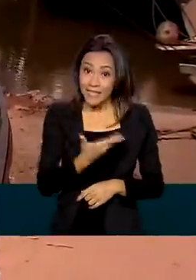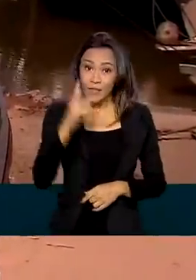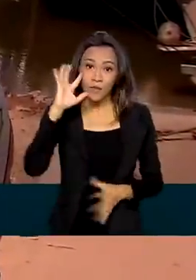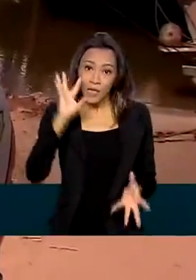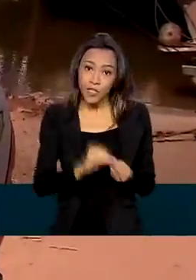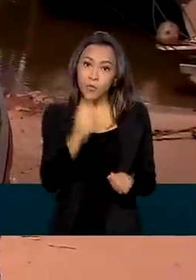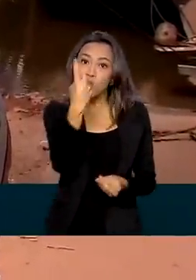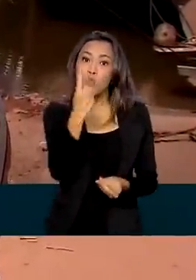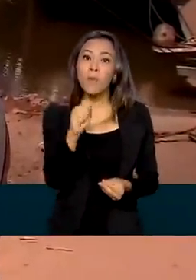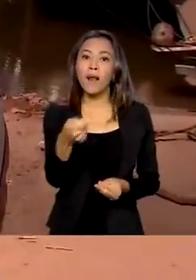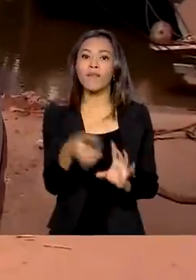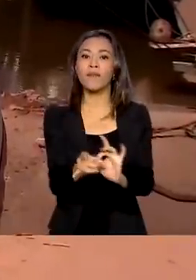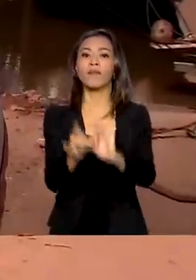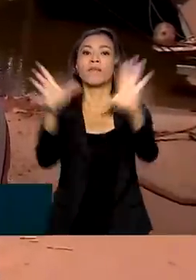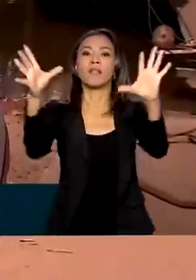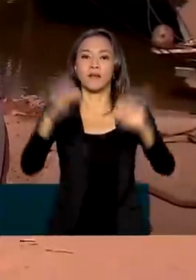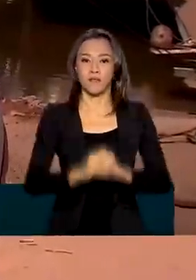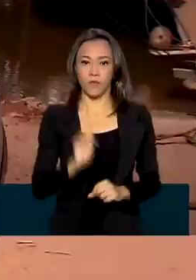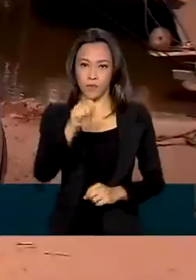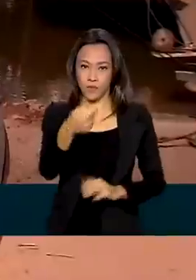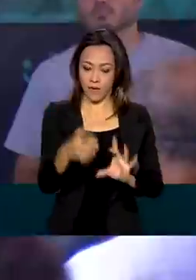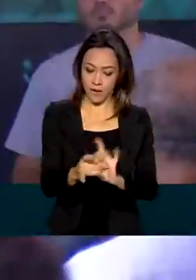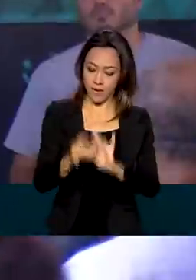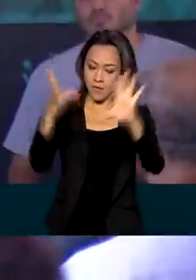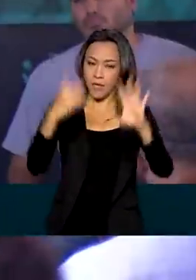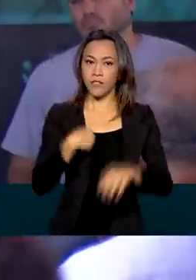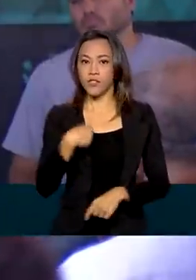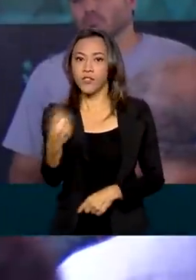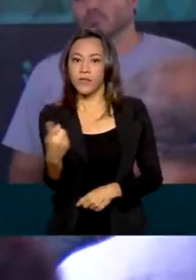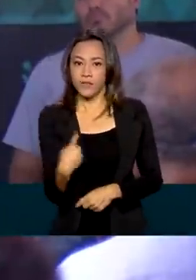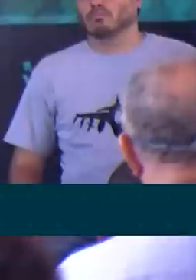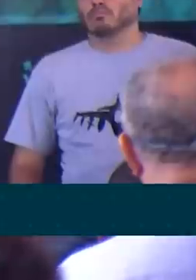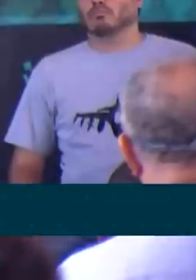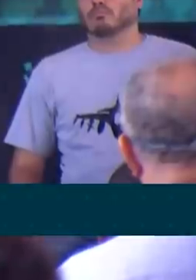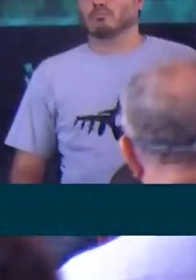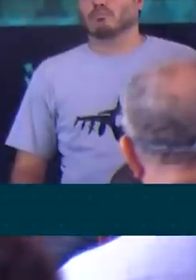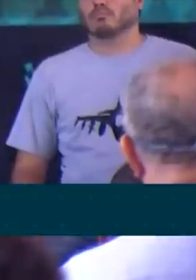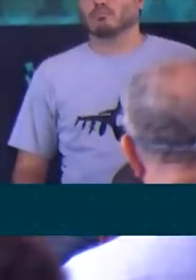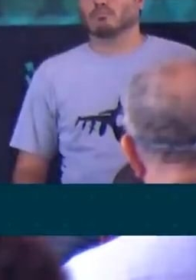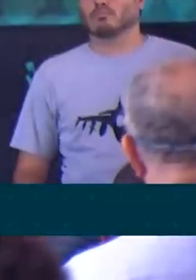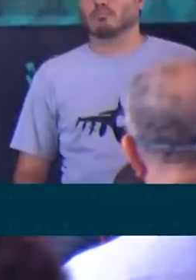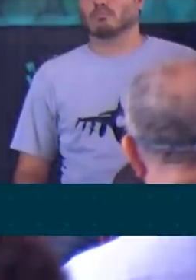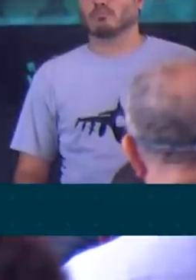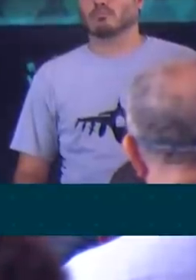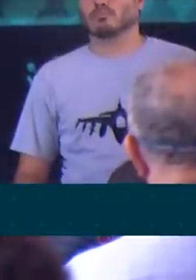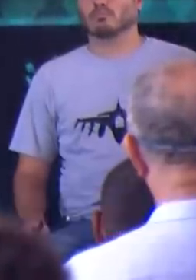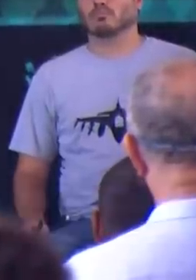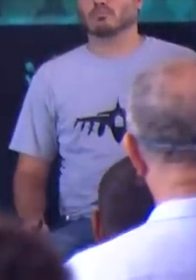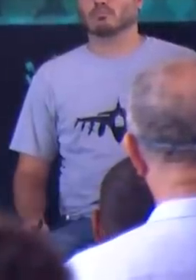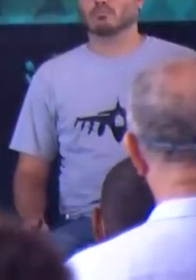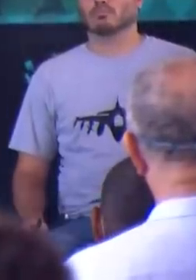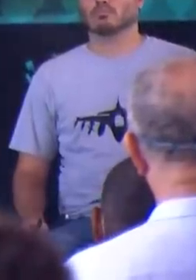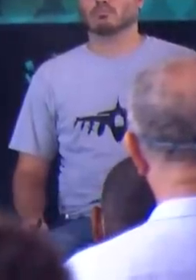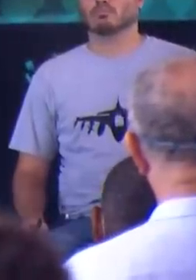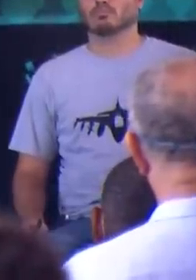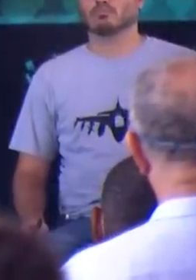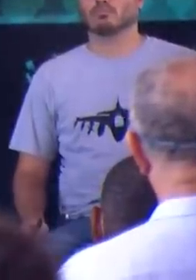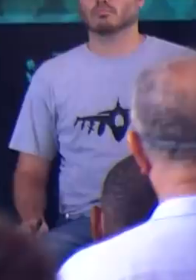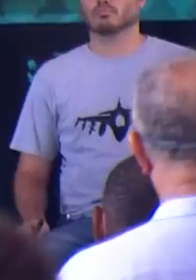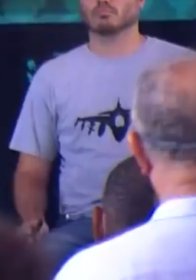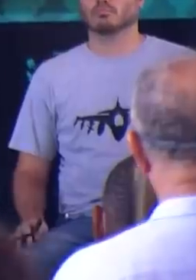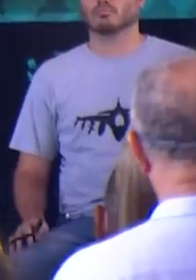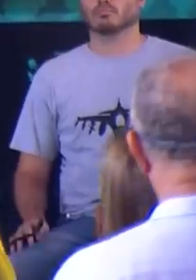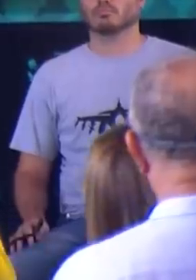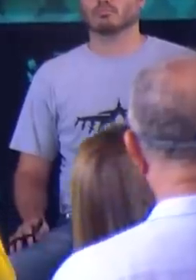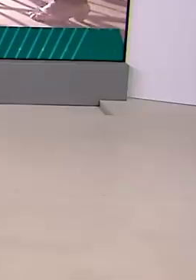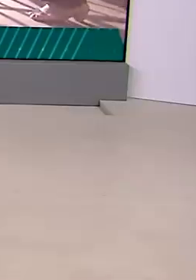só. Liberdade. Liberdade de ir e vir. Estamos rodando o Brasil. Esta obra foi totalmente iniciada